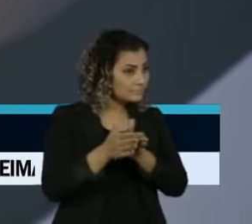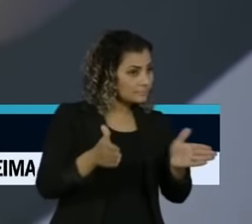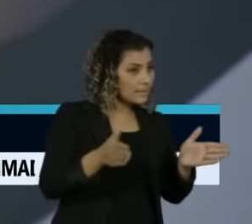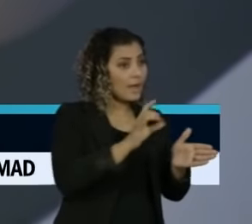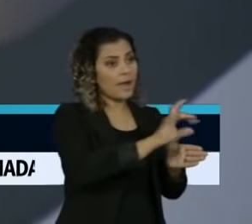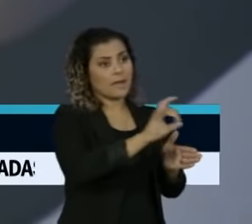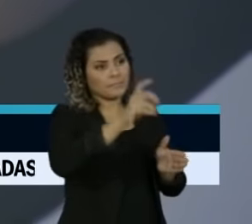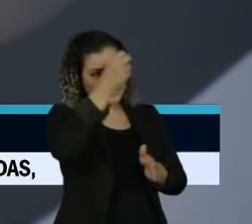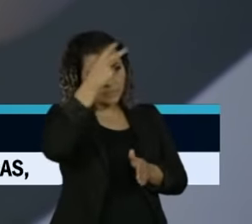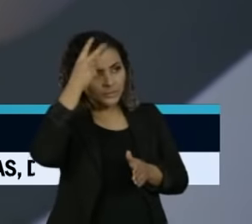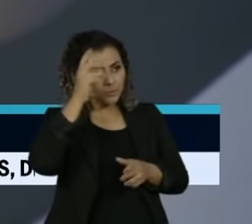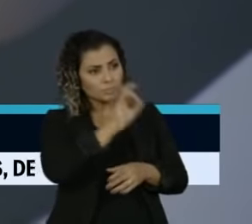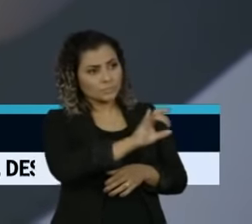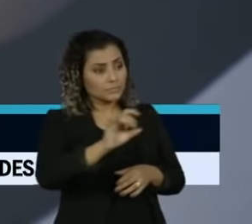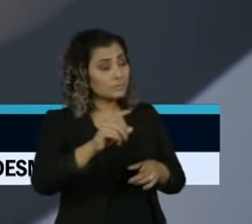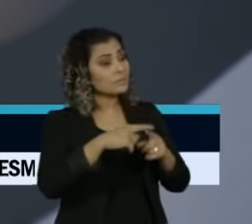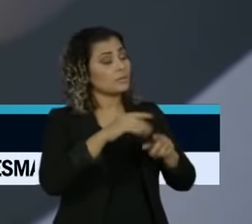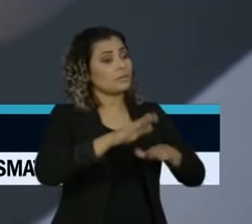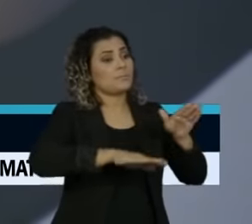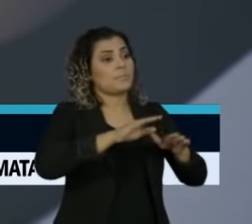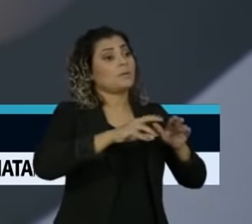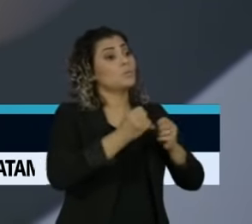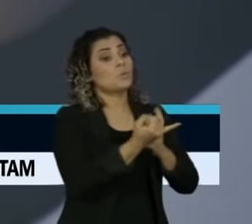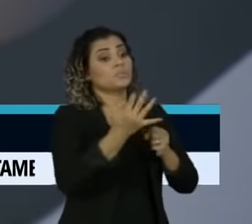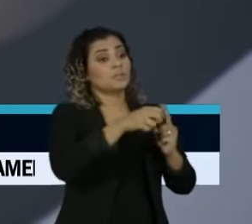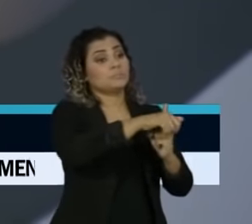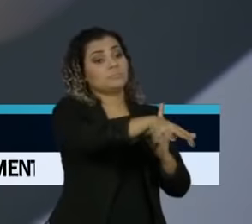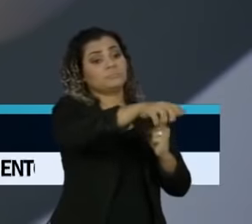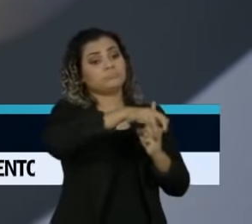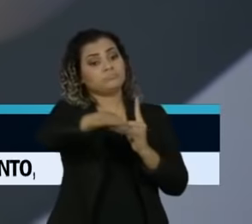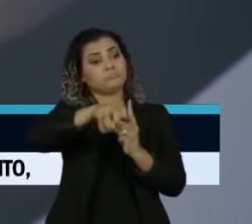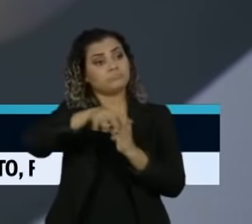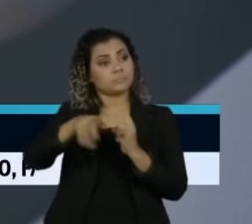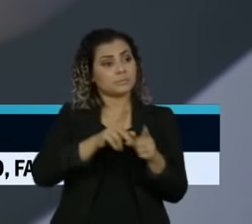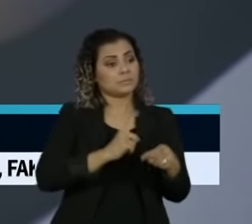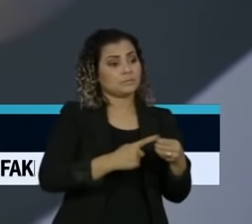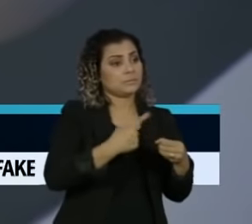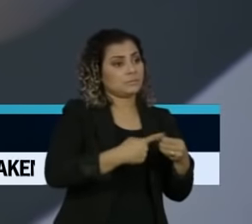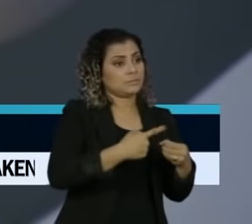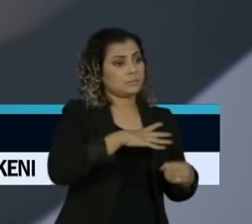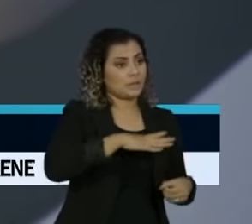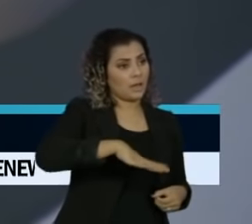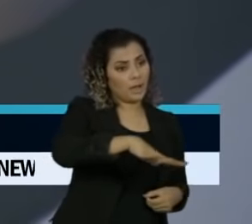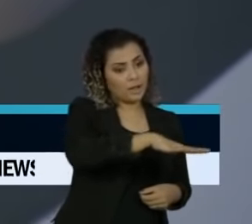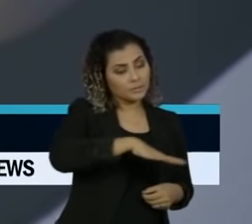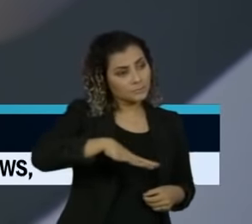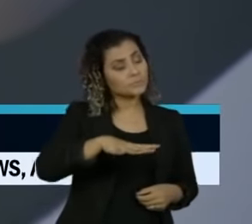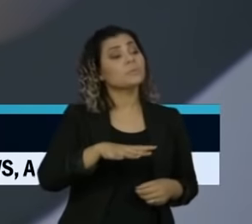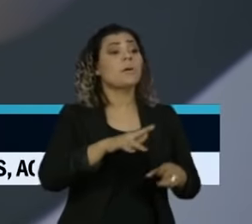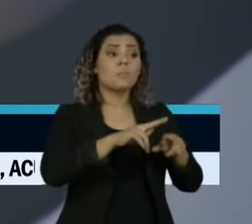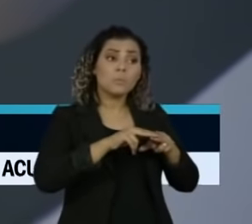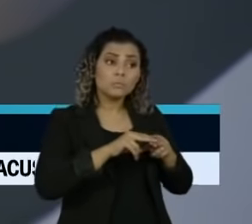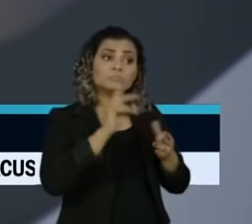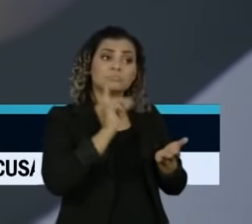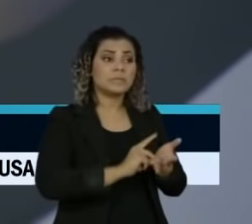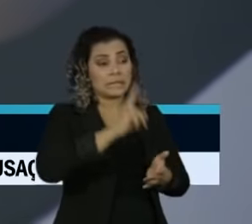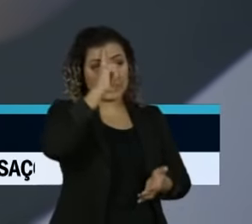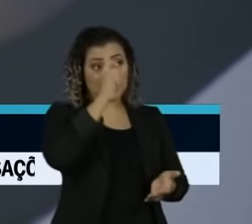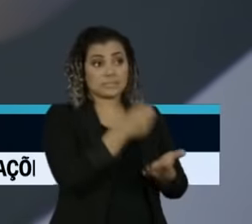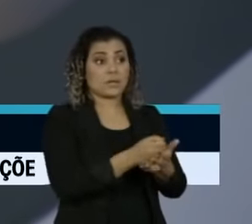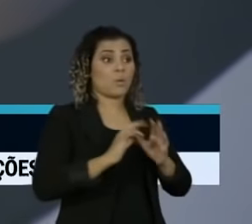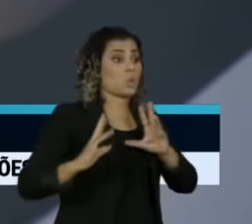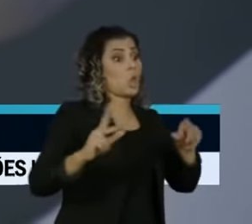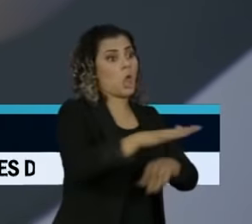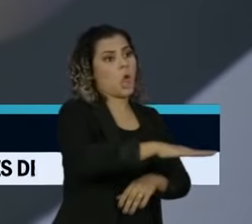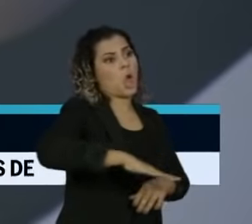município, de acordo com a taxa de transmissão comunitária naquela cidade. Não é uma decisão generalizada, não é uma